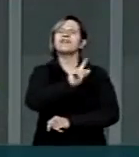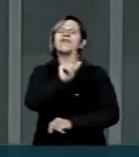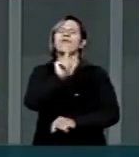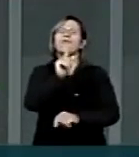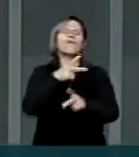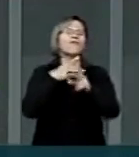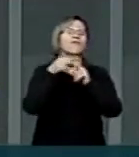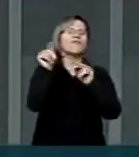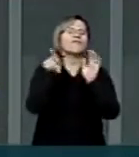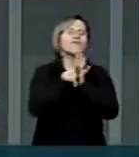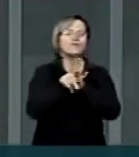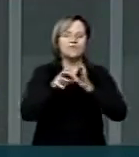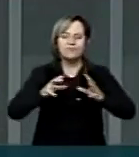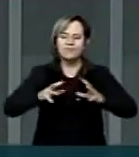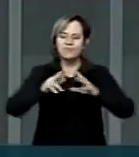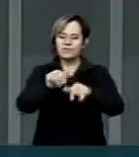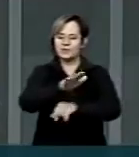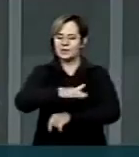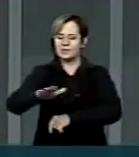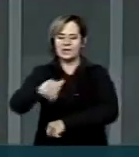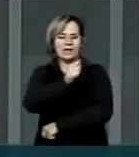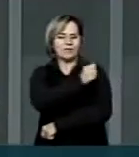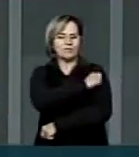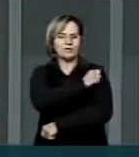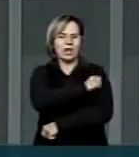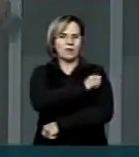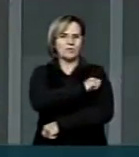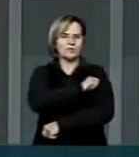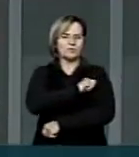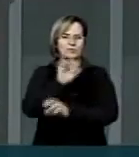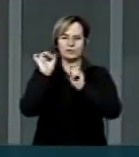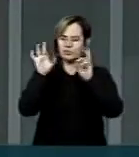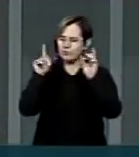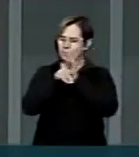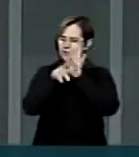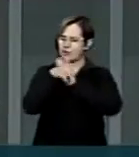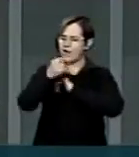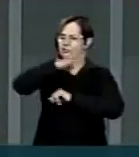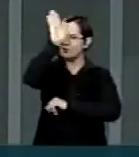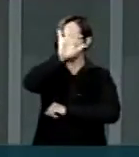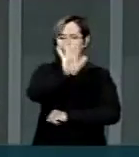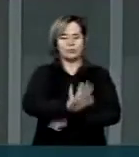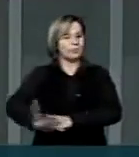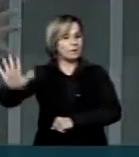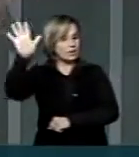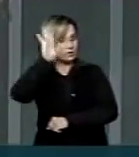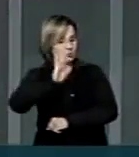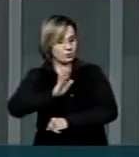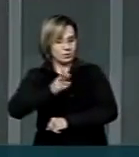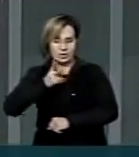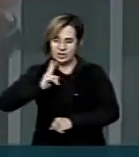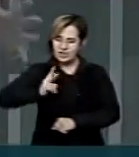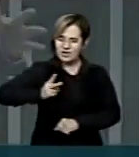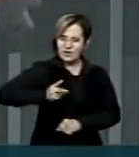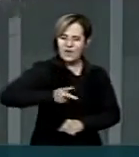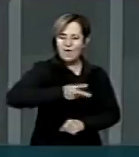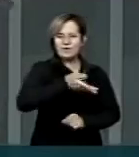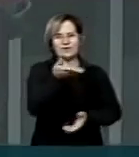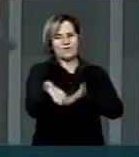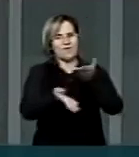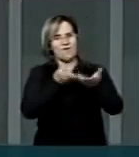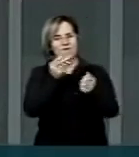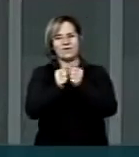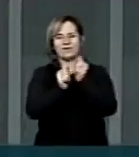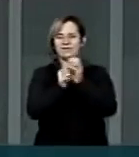as crianças, os alunos excepcionais do nosso querido Brasil, que ainda vão ter o atendimento